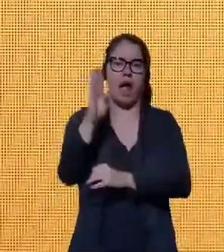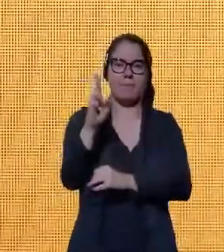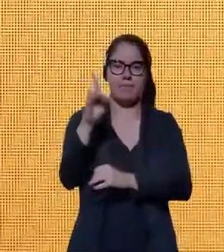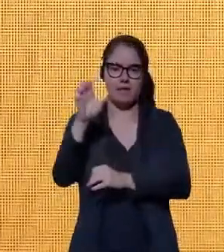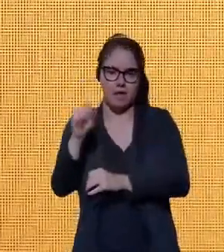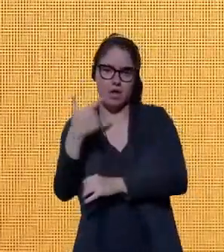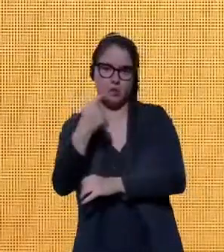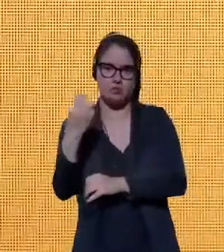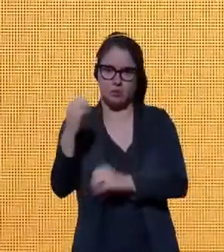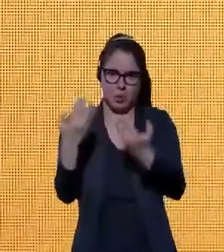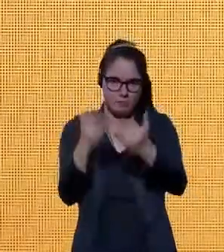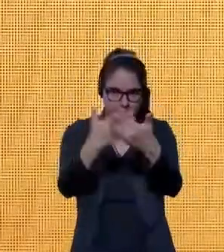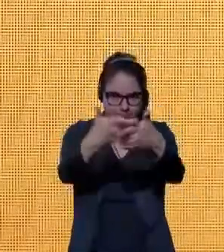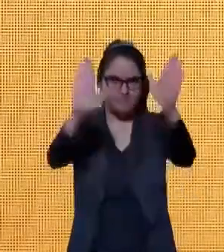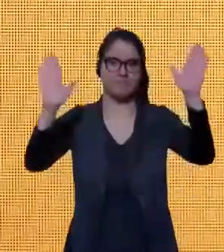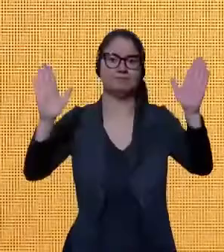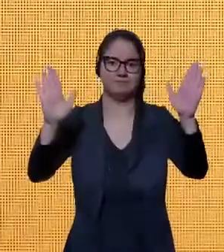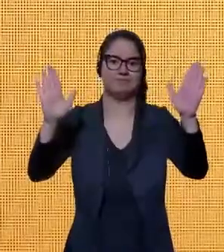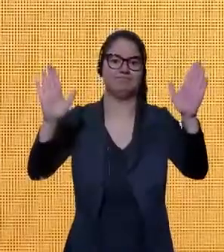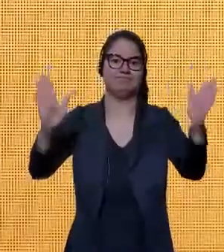de Fomento. Muito obrigada.